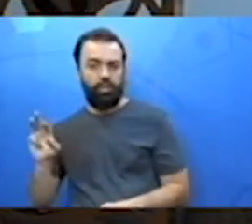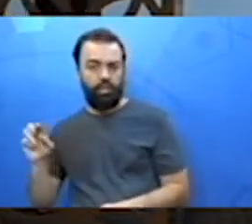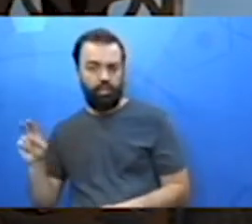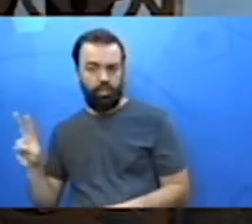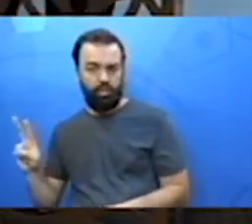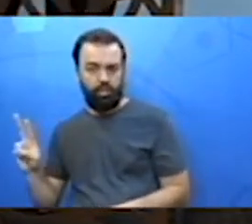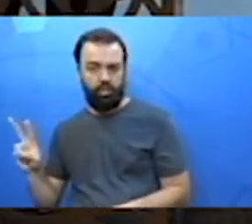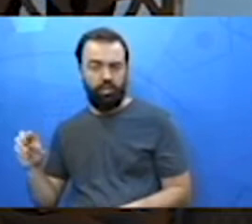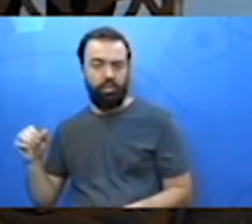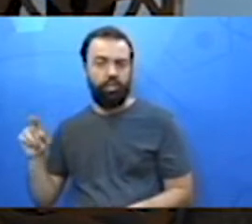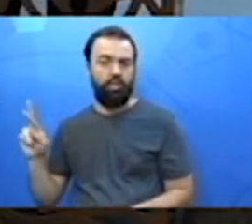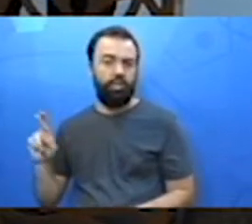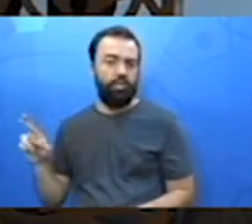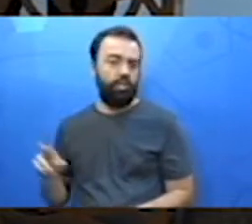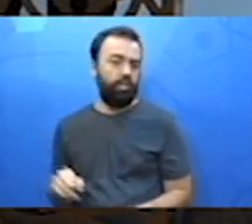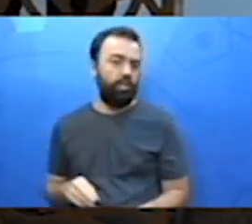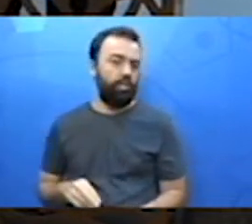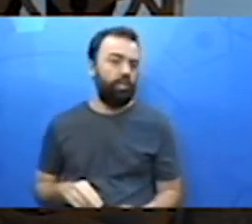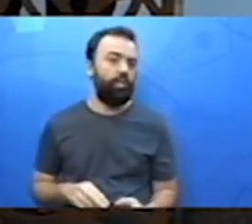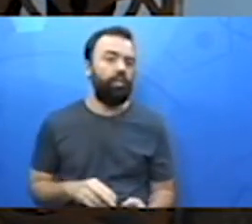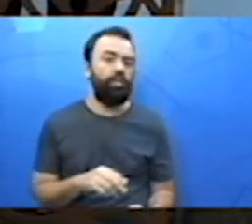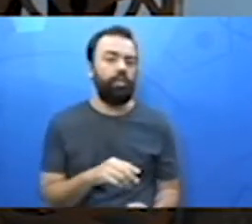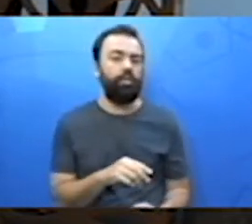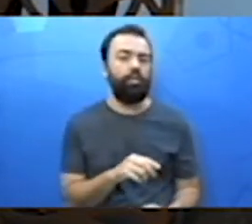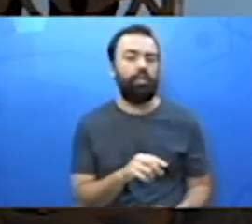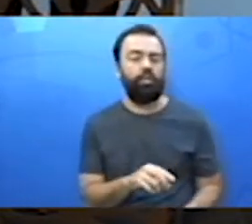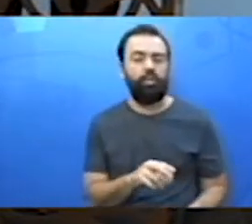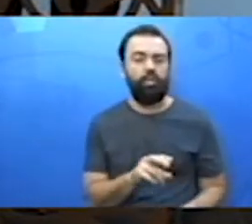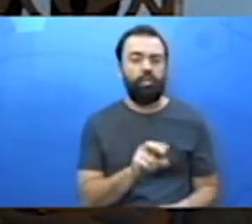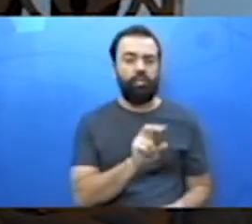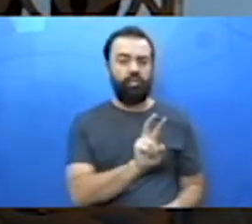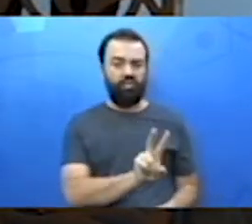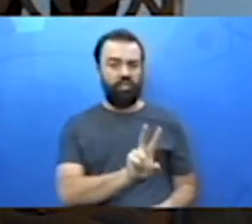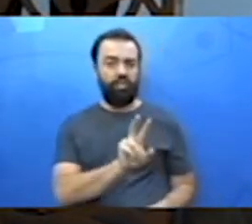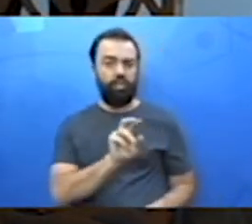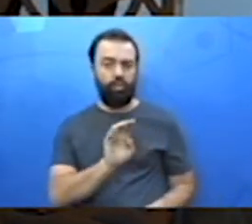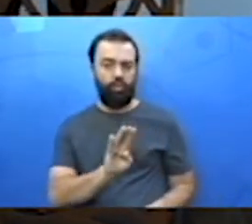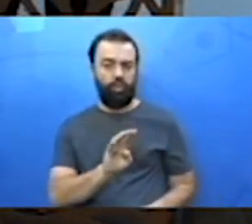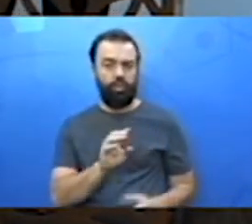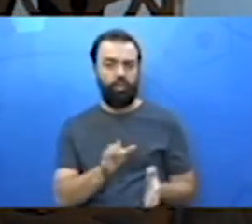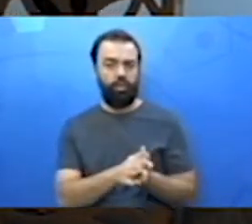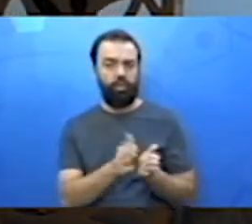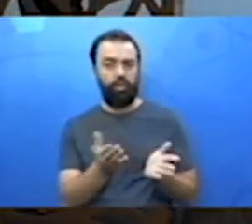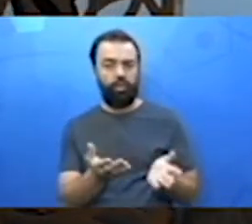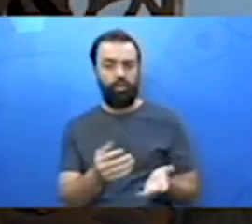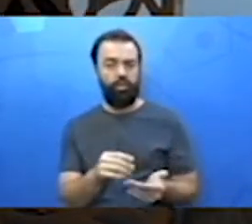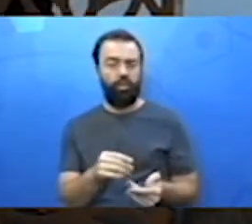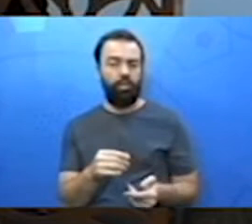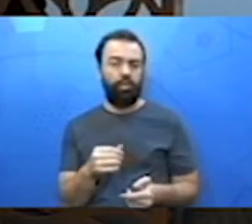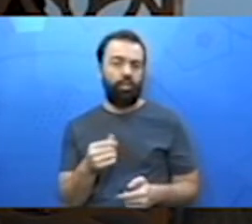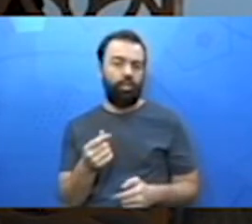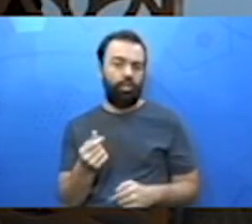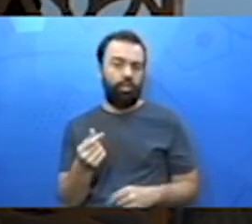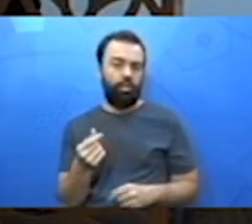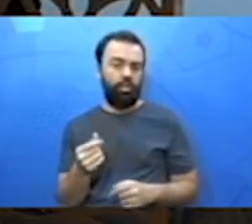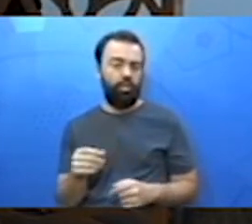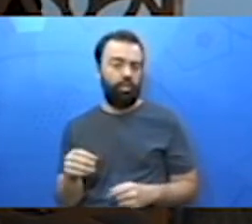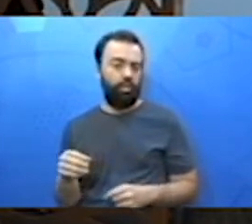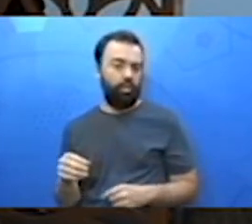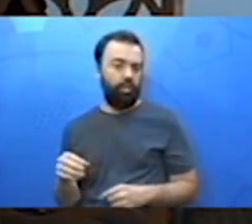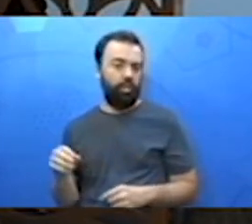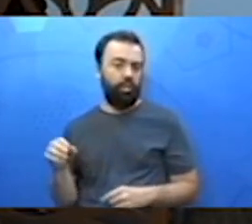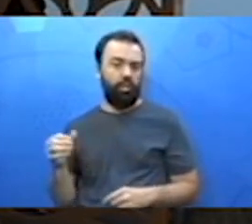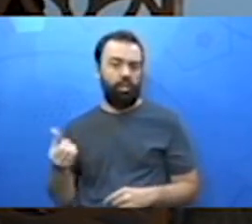dobrar a quantidade de 12, né? 12 vezes 2 dá 24. E 32 vezes